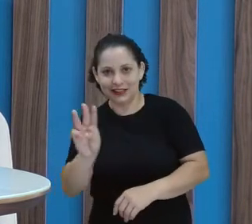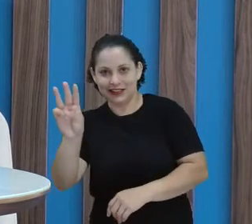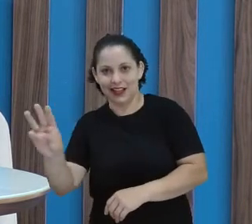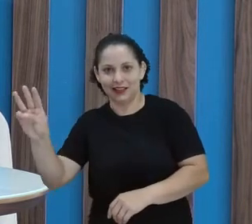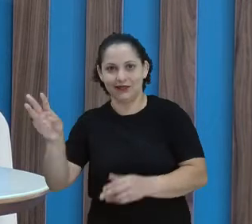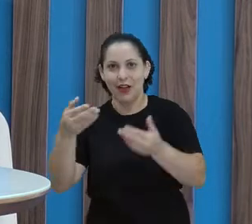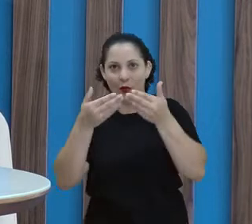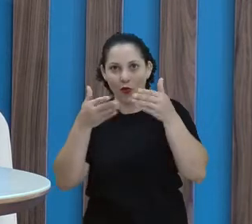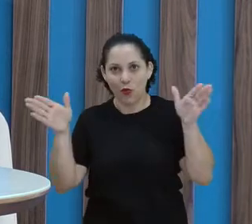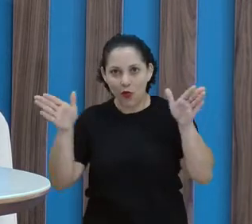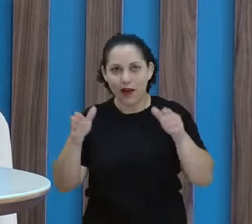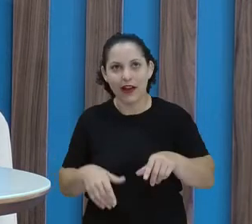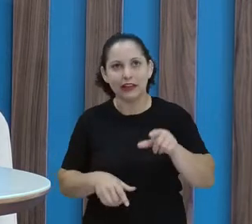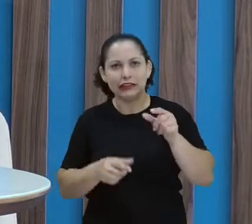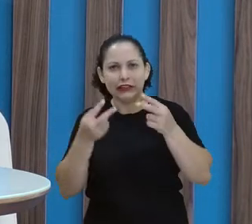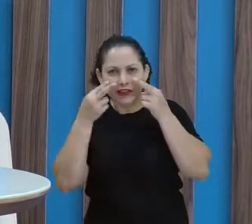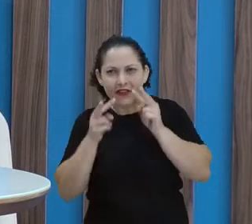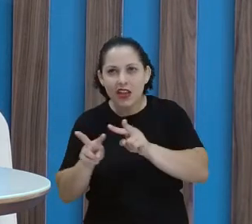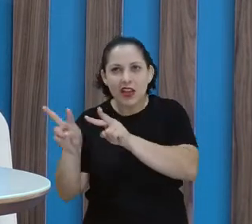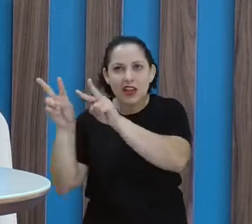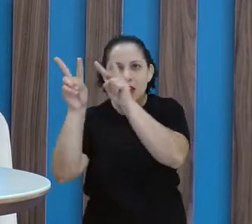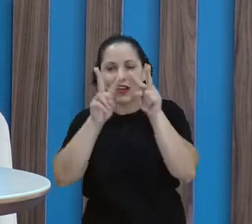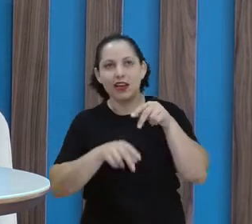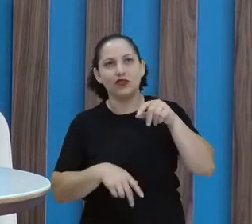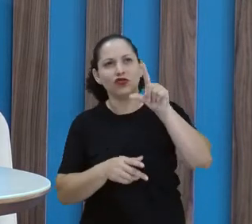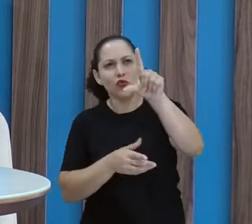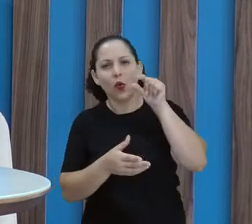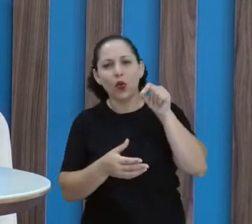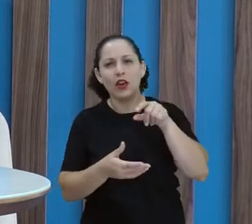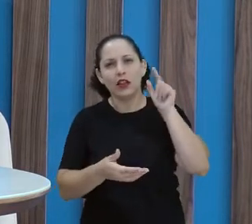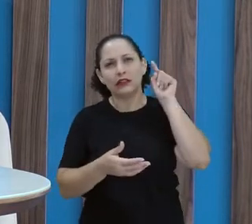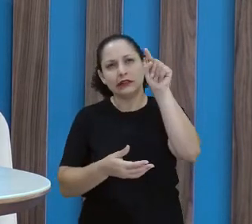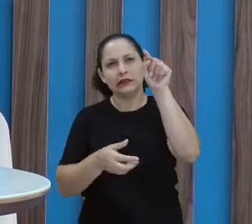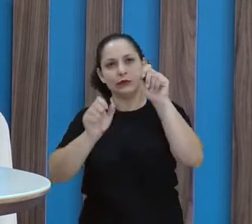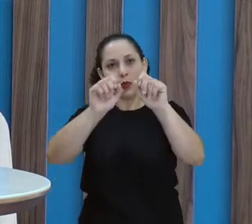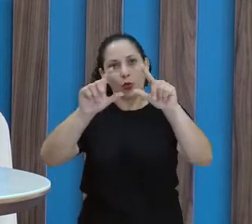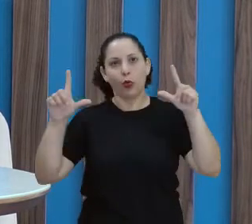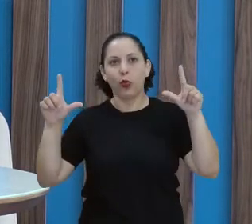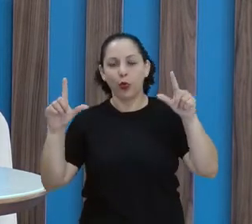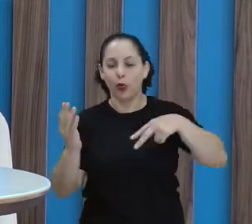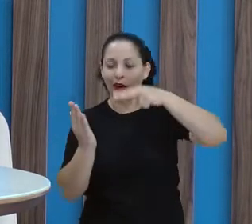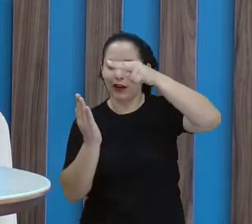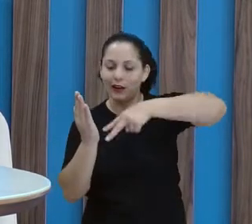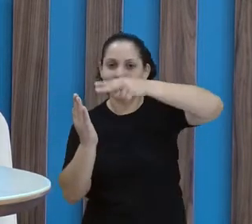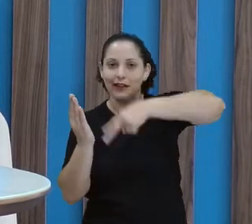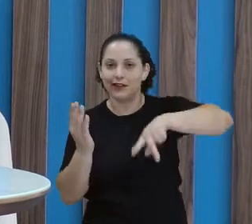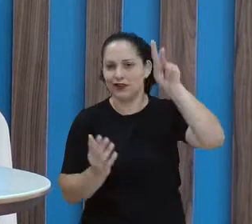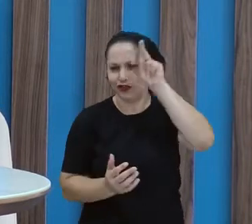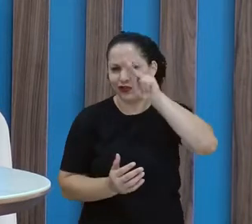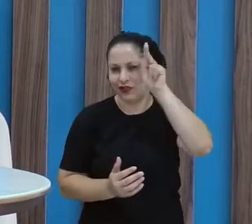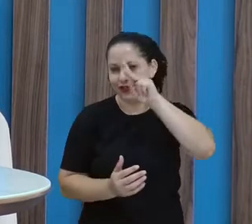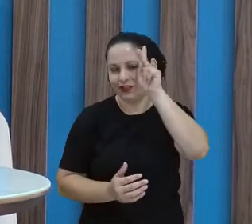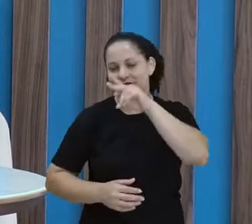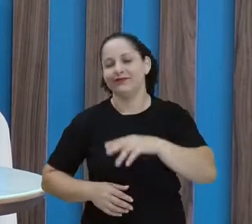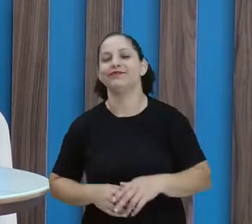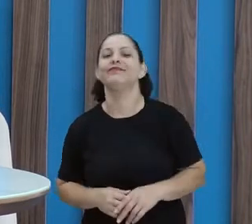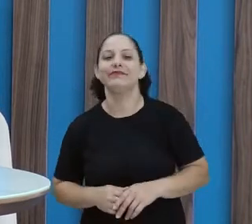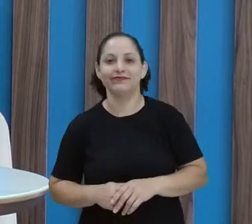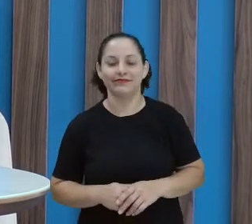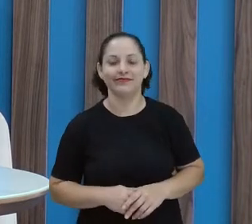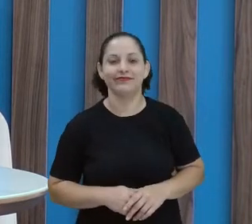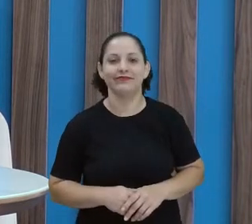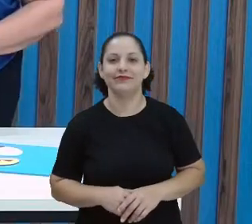poder escolher o livro que você quer ler, tá certo? A história que você acha mais legal e acessar, certo?